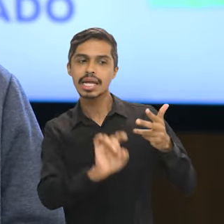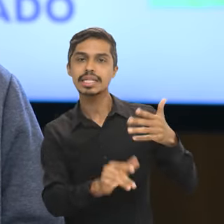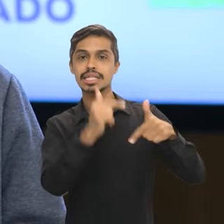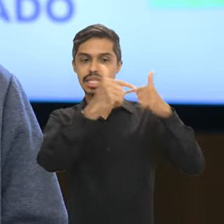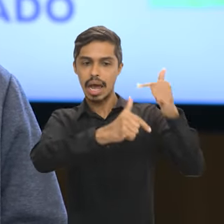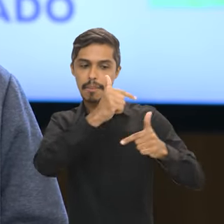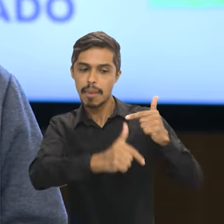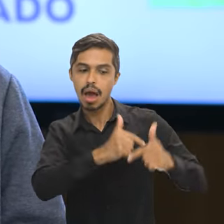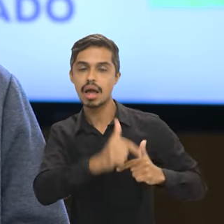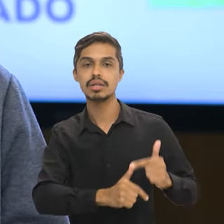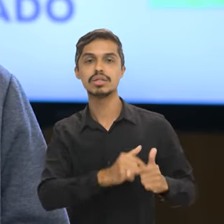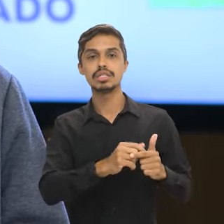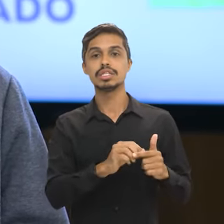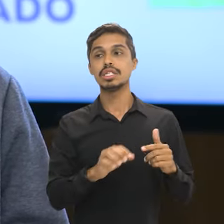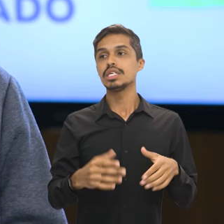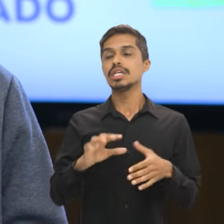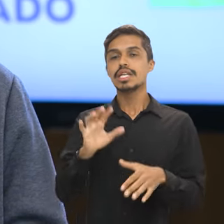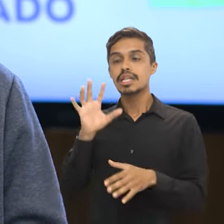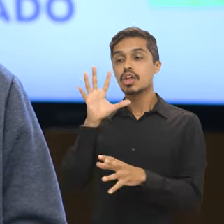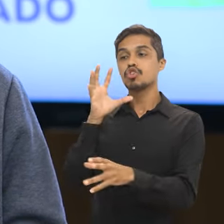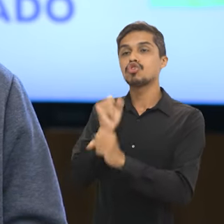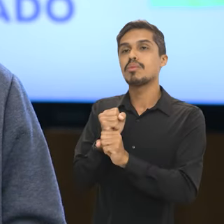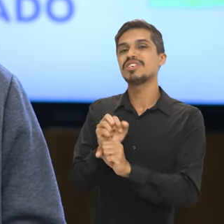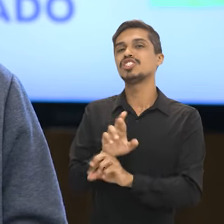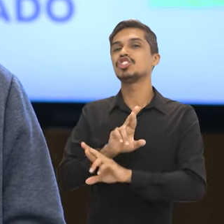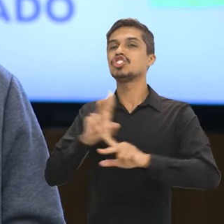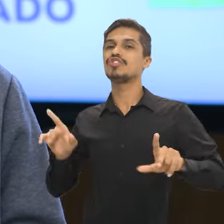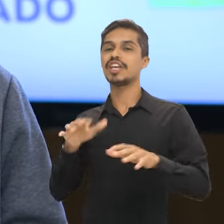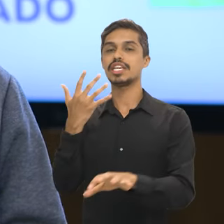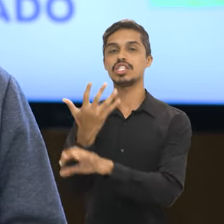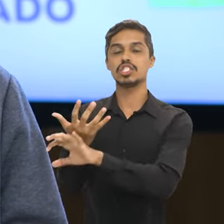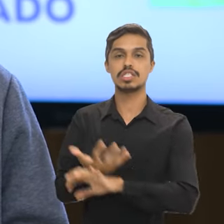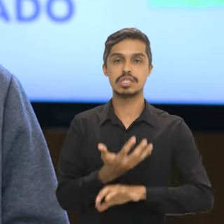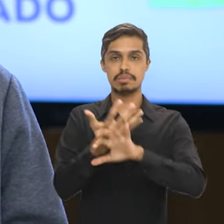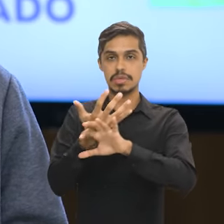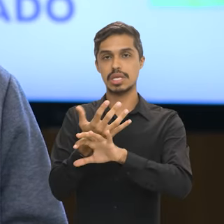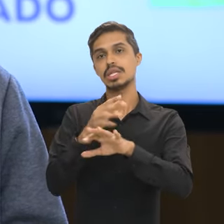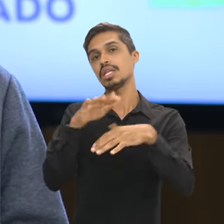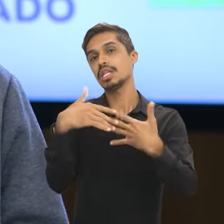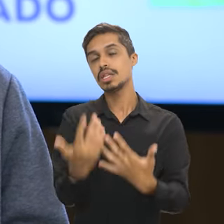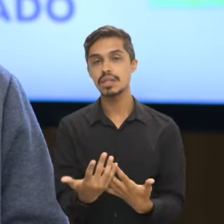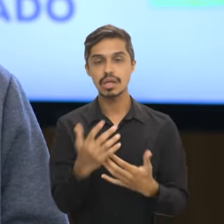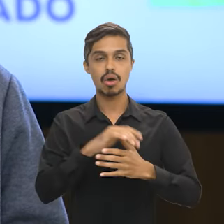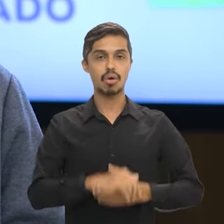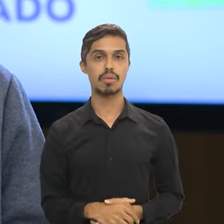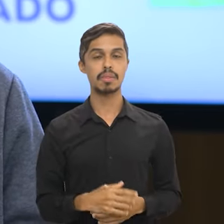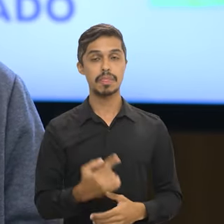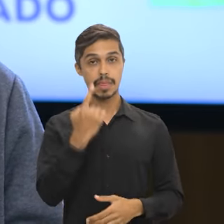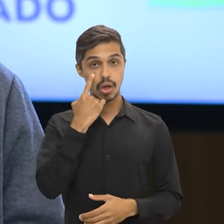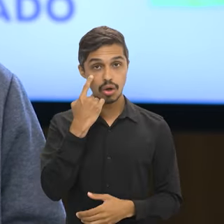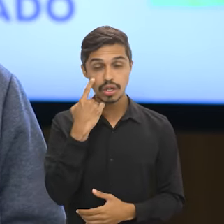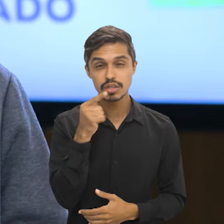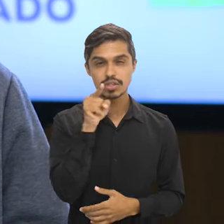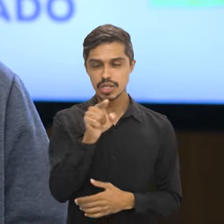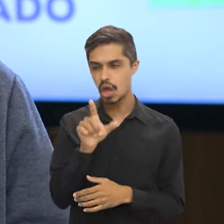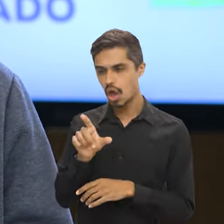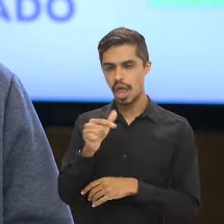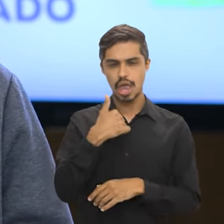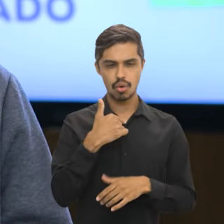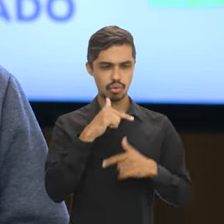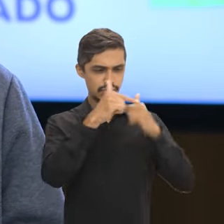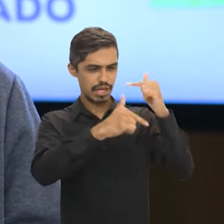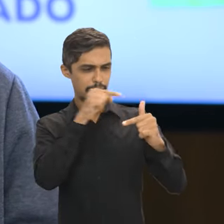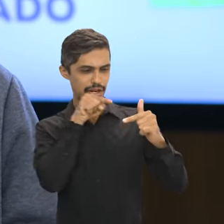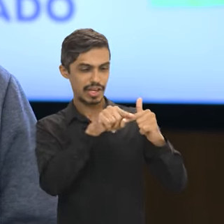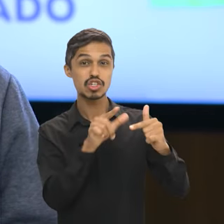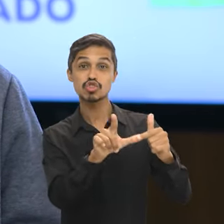diferente para diferentes conteúdos que estão distribuídos no edital. Então o candidato vai prestar atenção que para cada cargo que